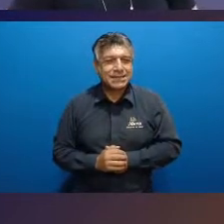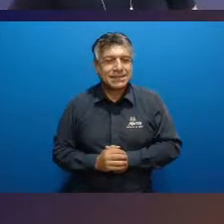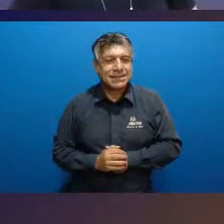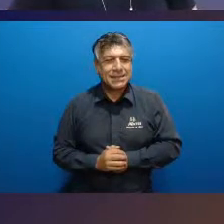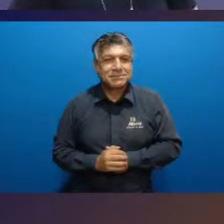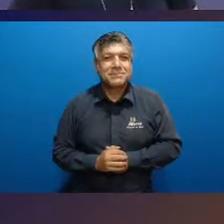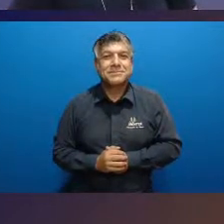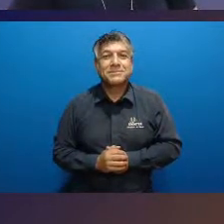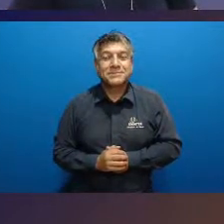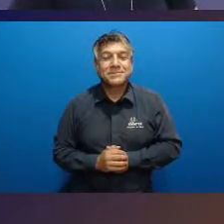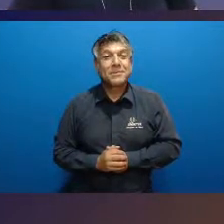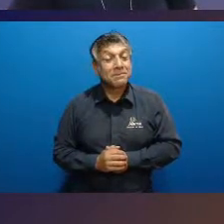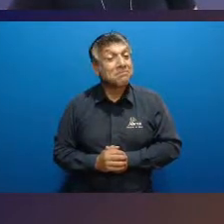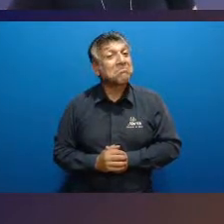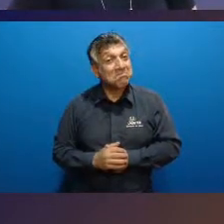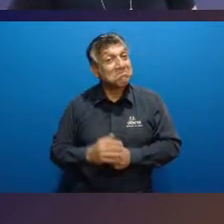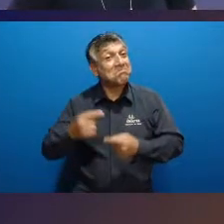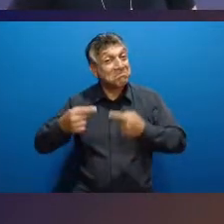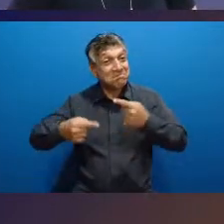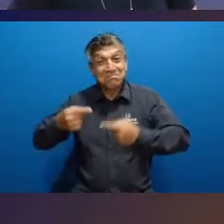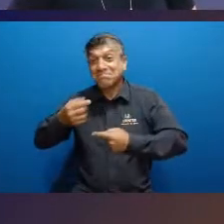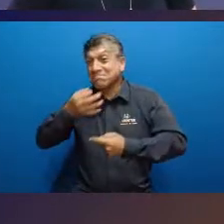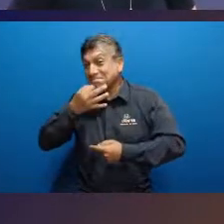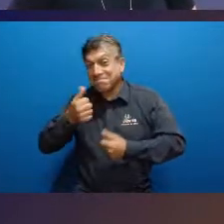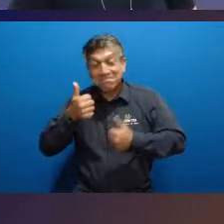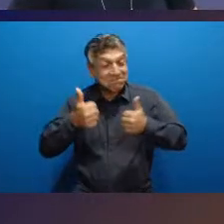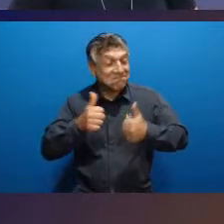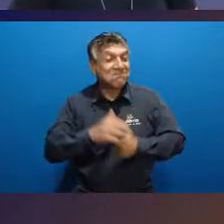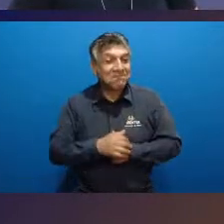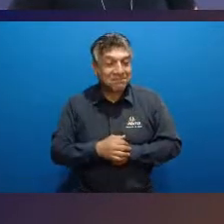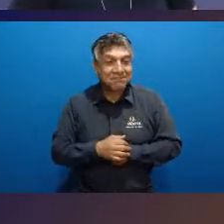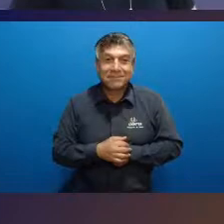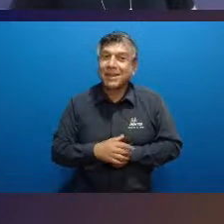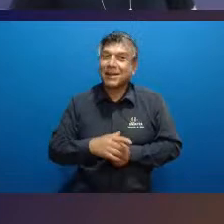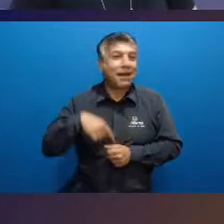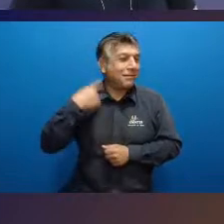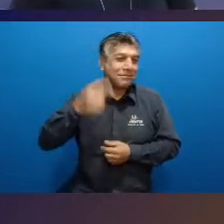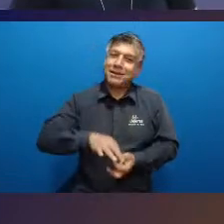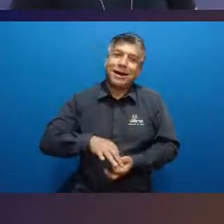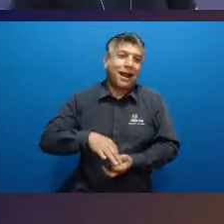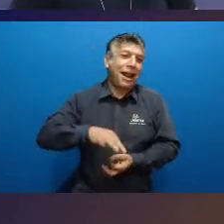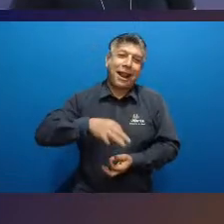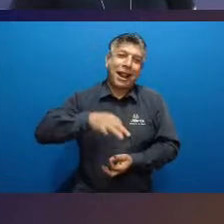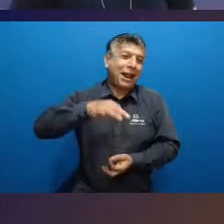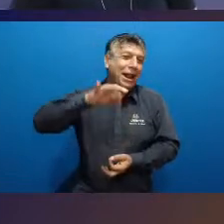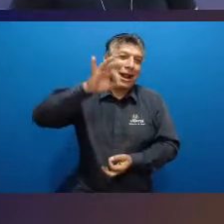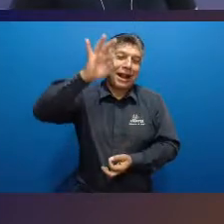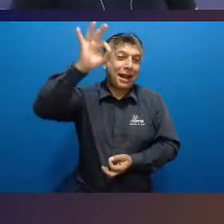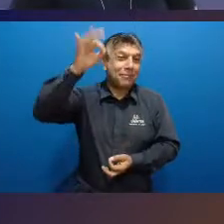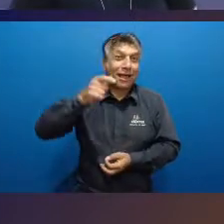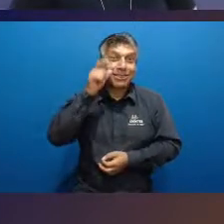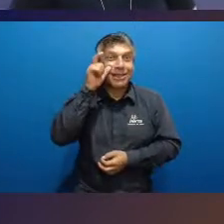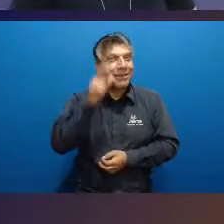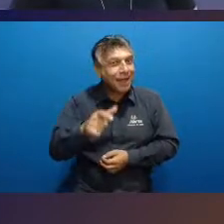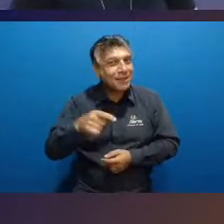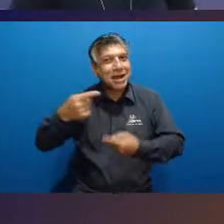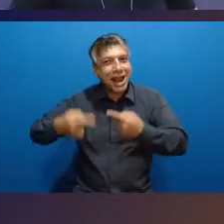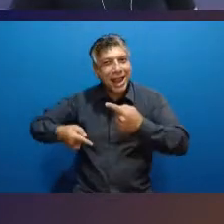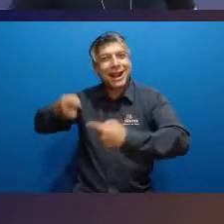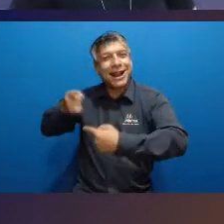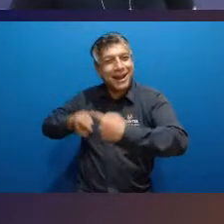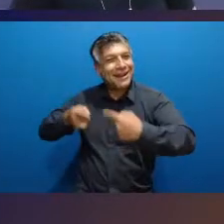Bom, muito bom. Essa discussão iria ao longo da noite, porque é muito interessante mesmo.